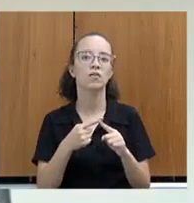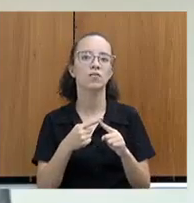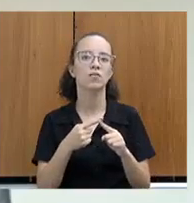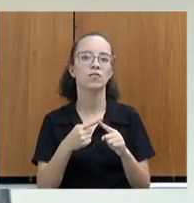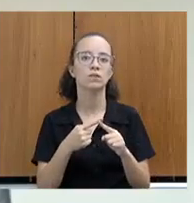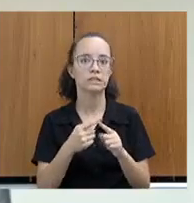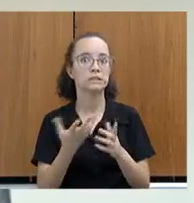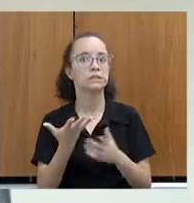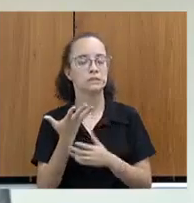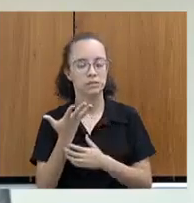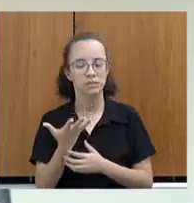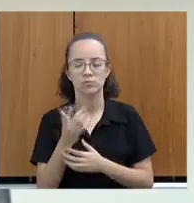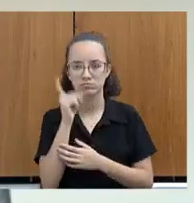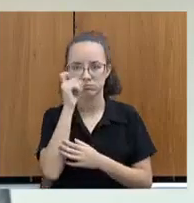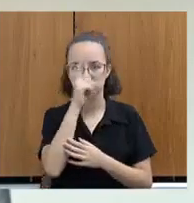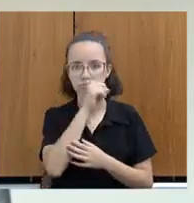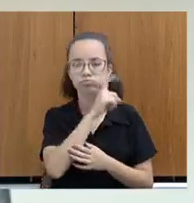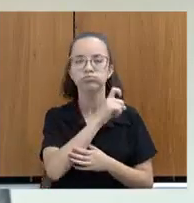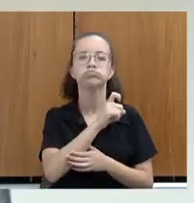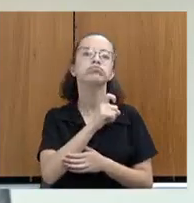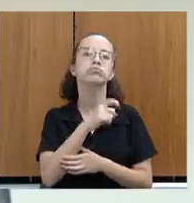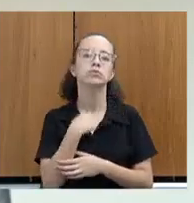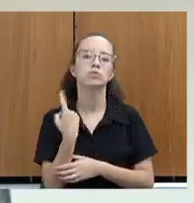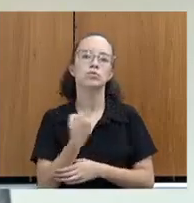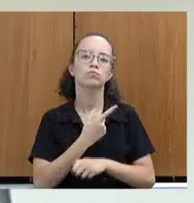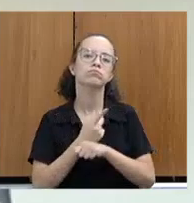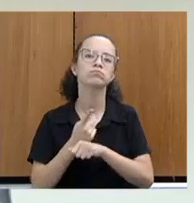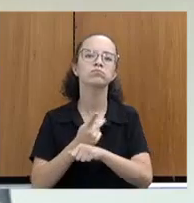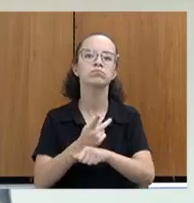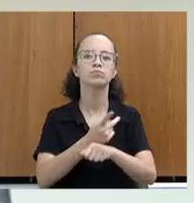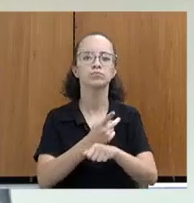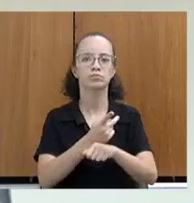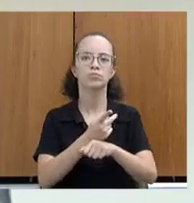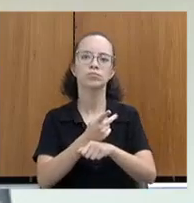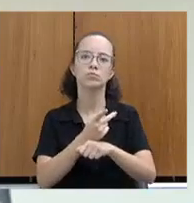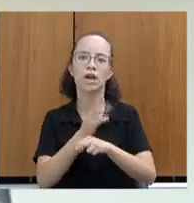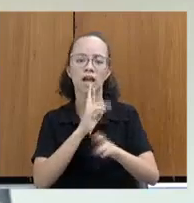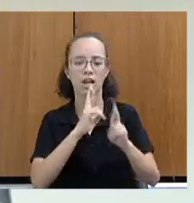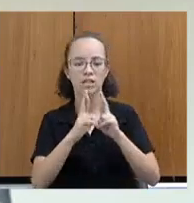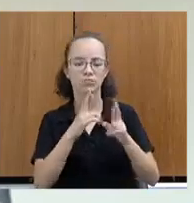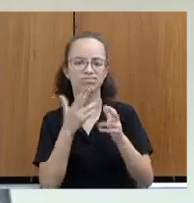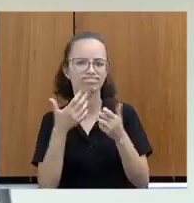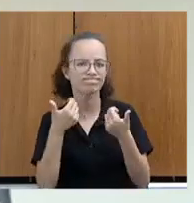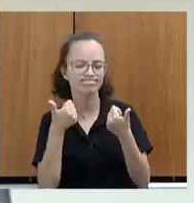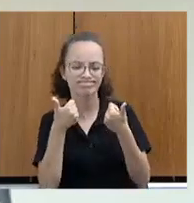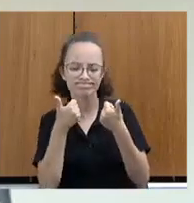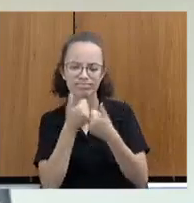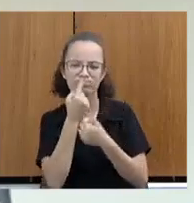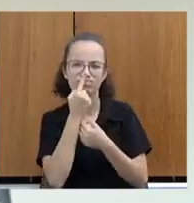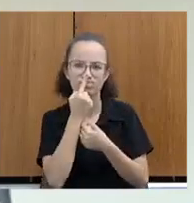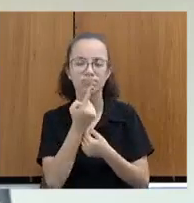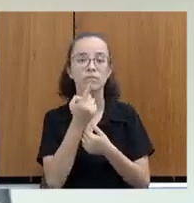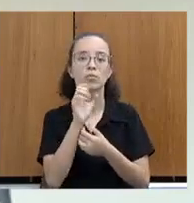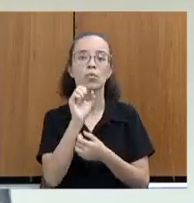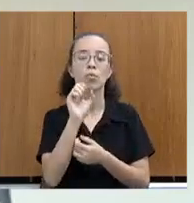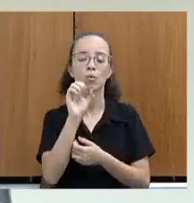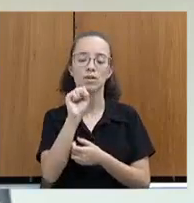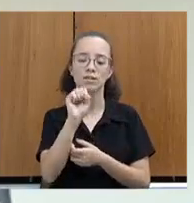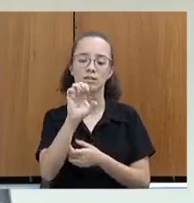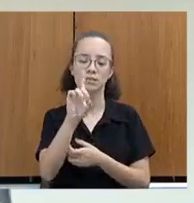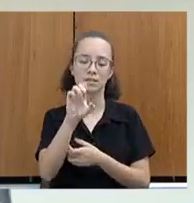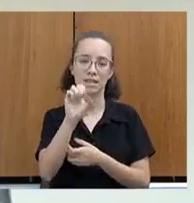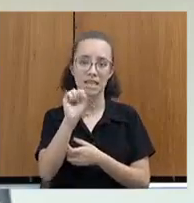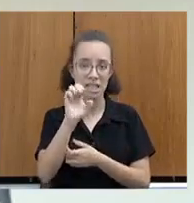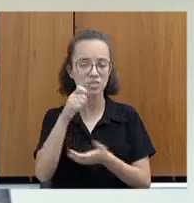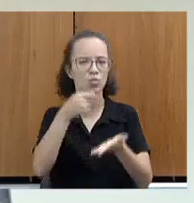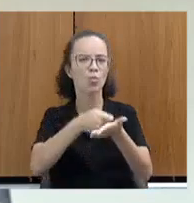crítica, né? E nós vamos procurar manter uma relação de proximidade maior com a C10, né? Cobrando,